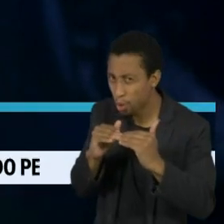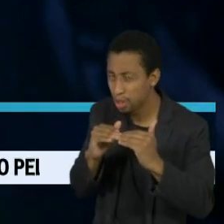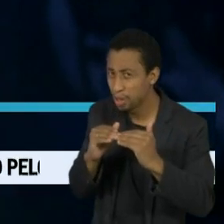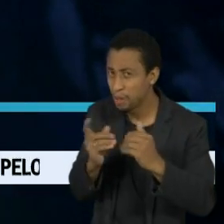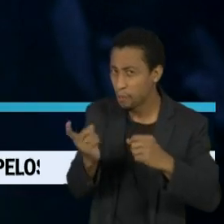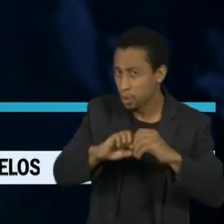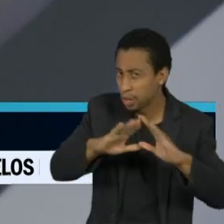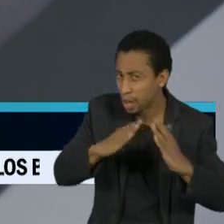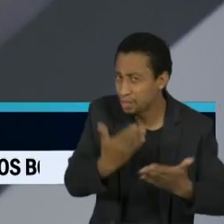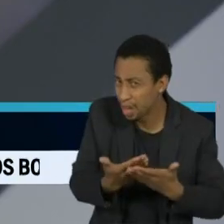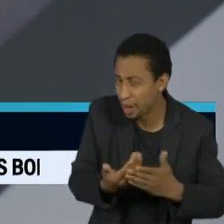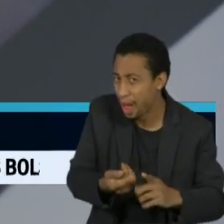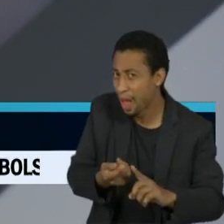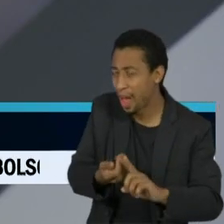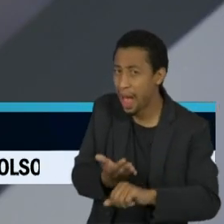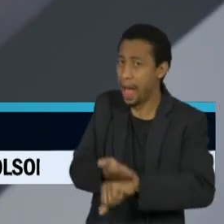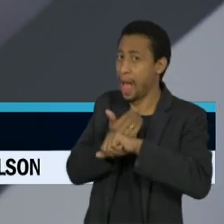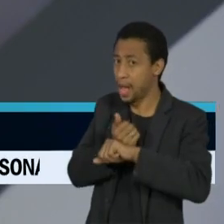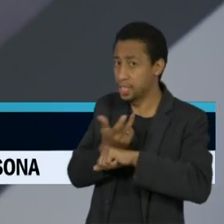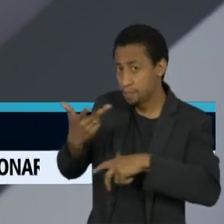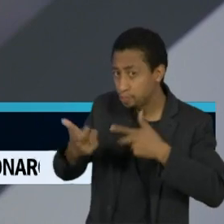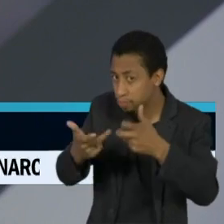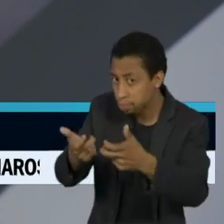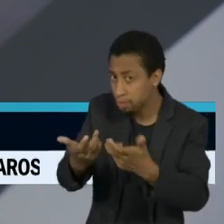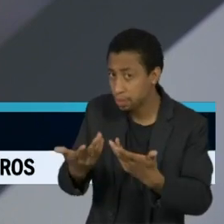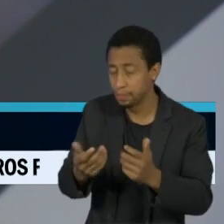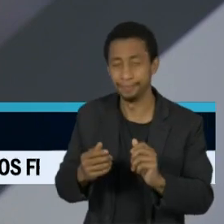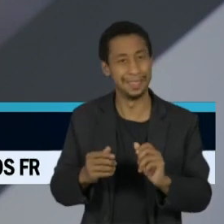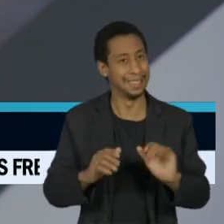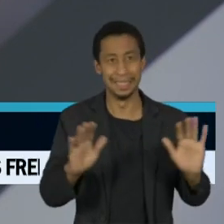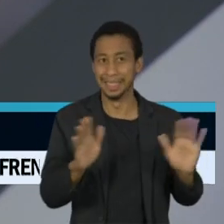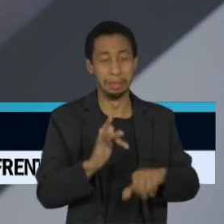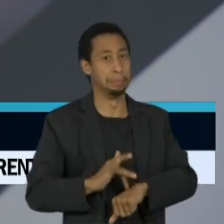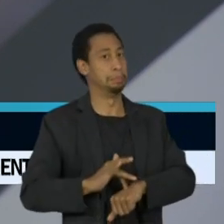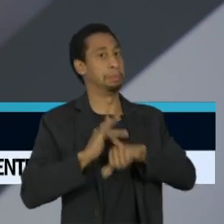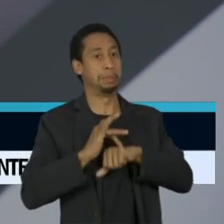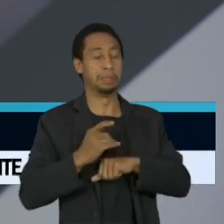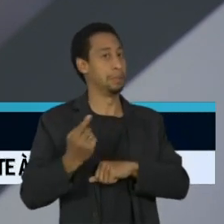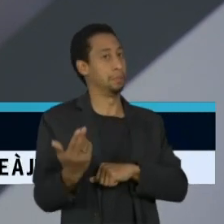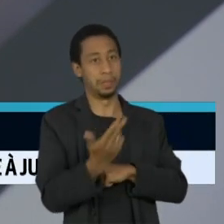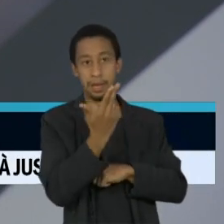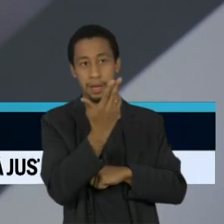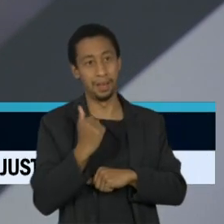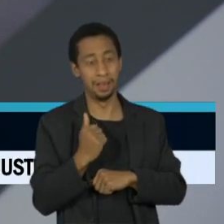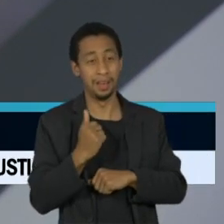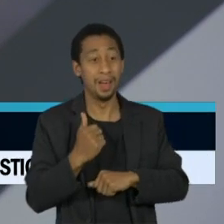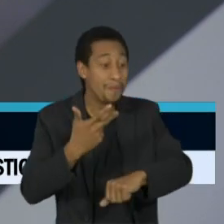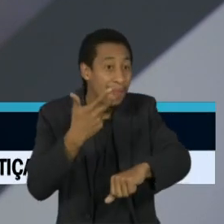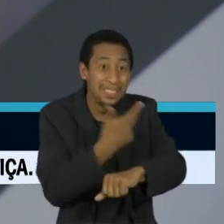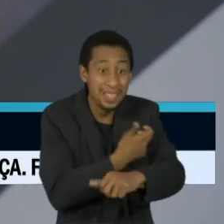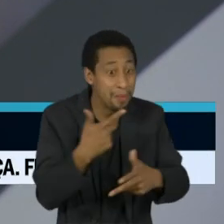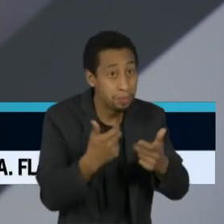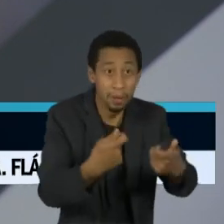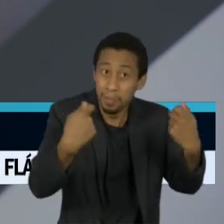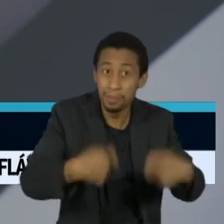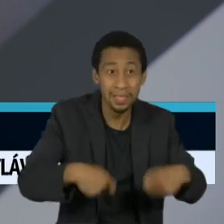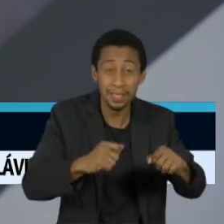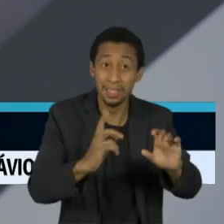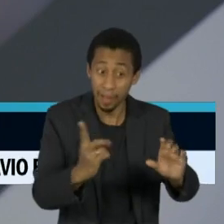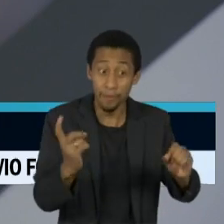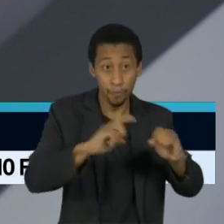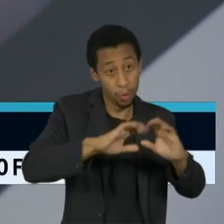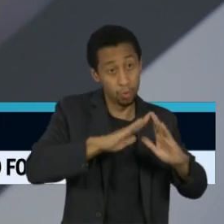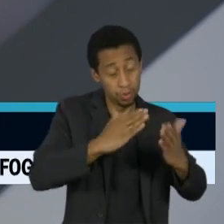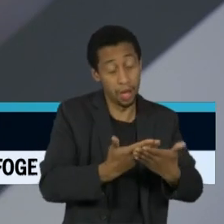não? Eu acho que falar em retornar só depois da vacina é um absurdo. A gente não sabe quando vai voltar, a gente precisa voltar. Acho que se